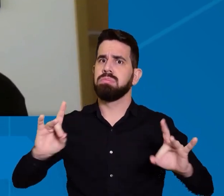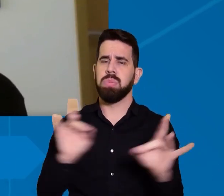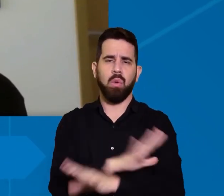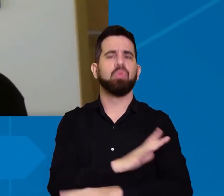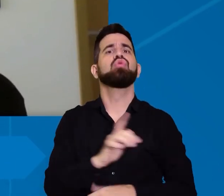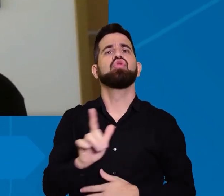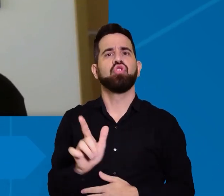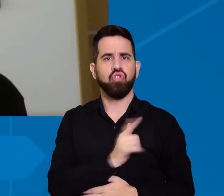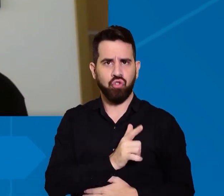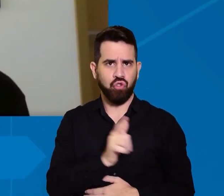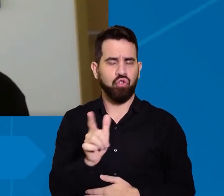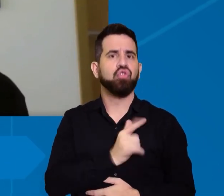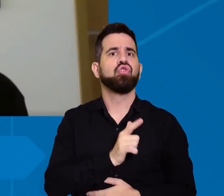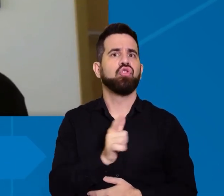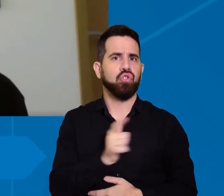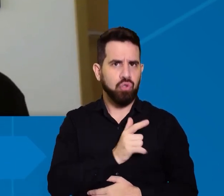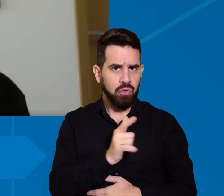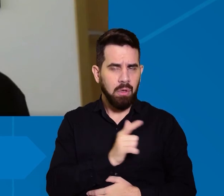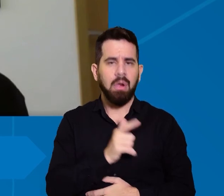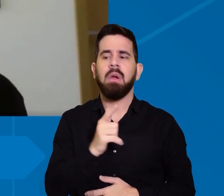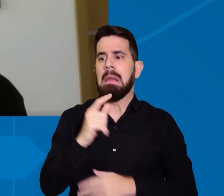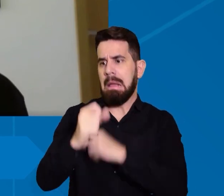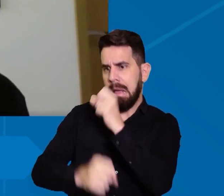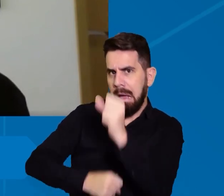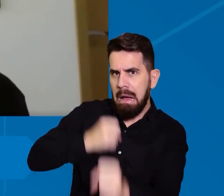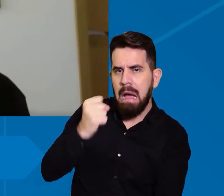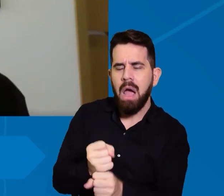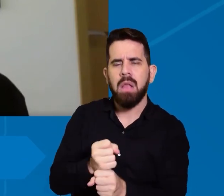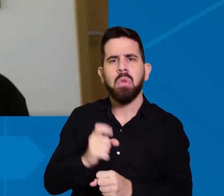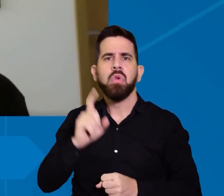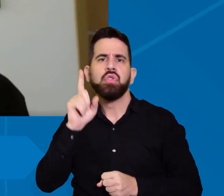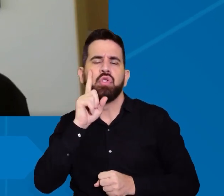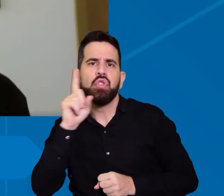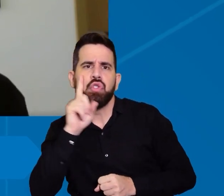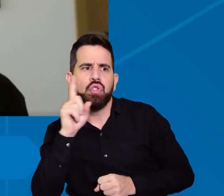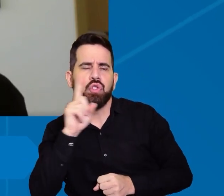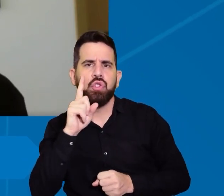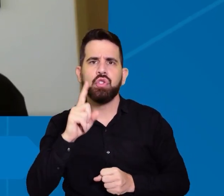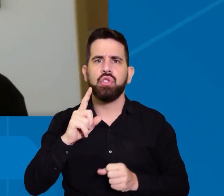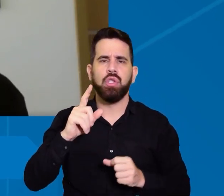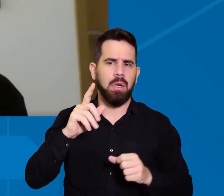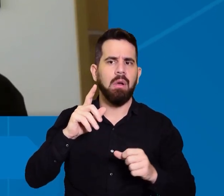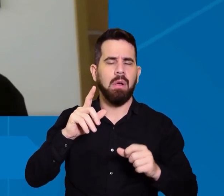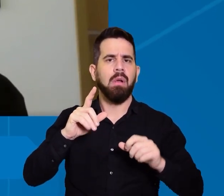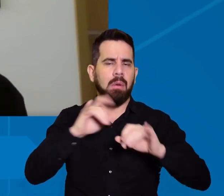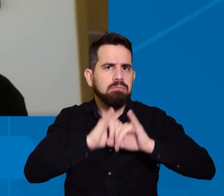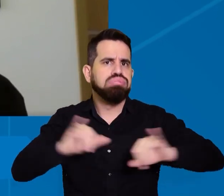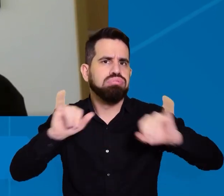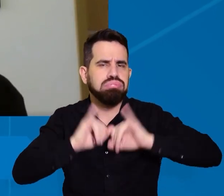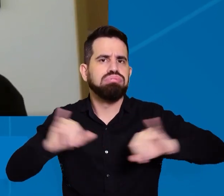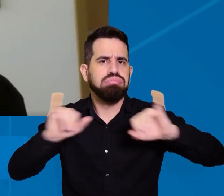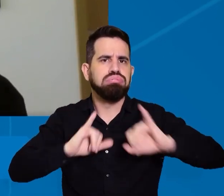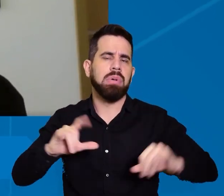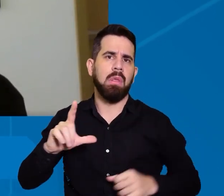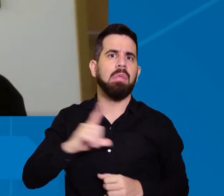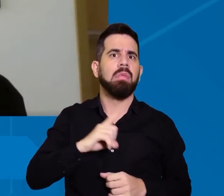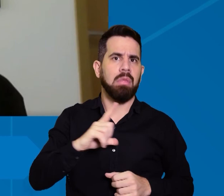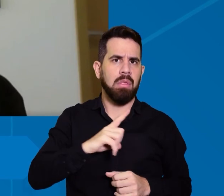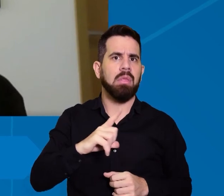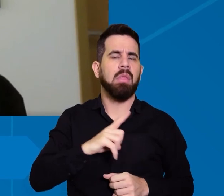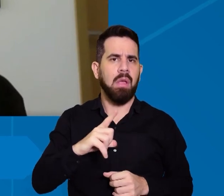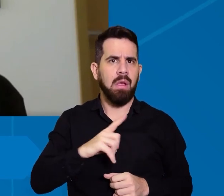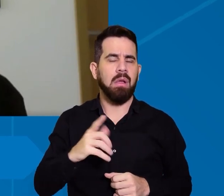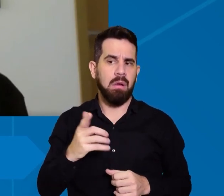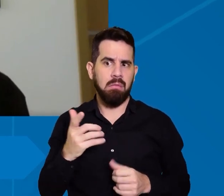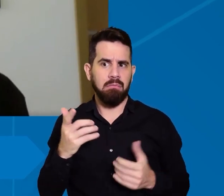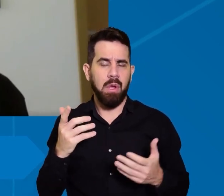elas existem ou anualmente ou diariamente dependendo do objetivo do sistema de